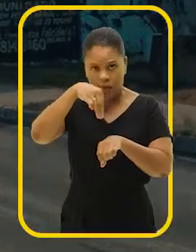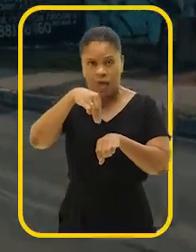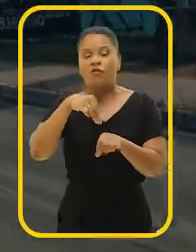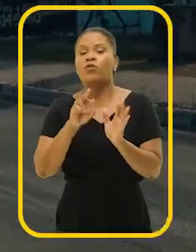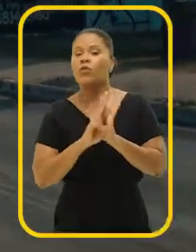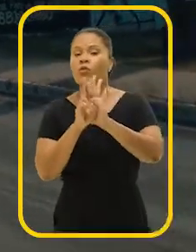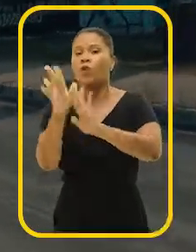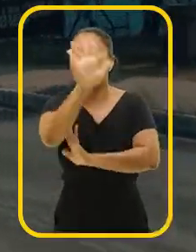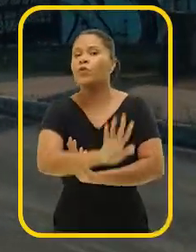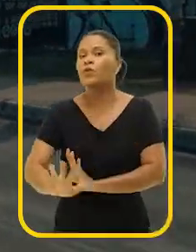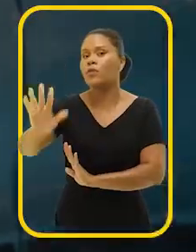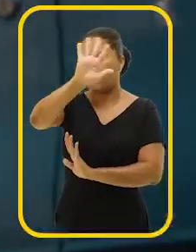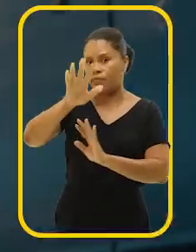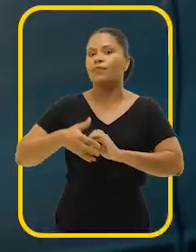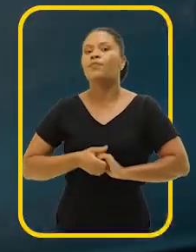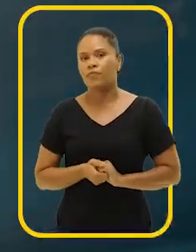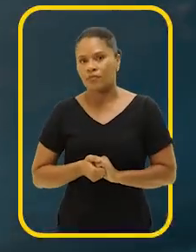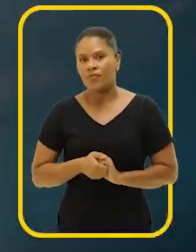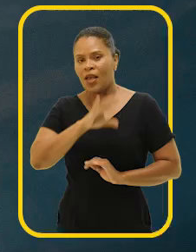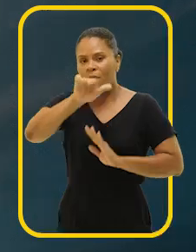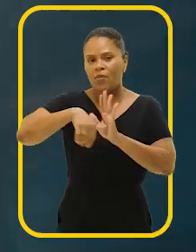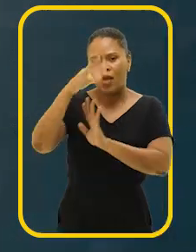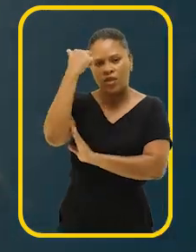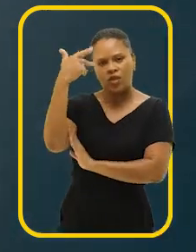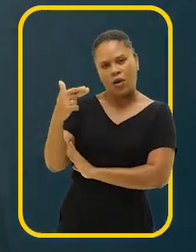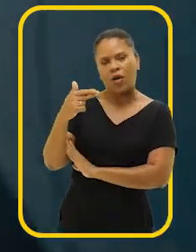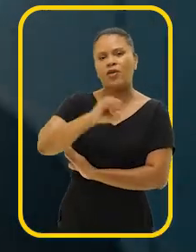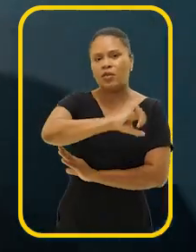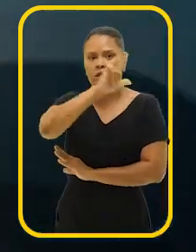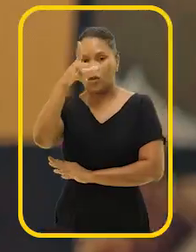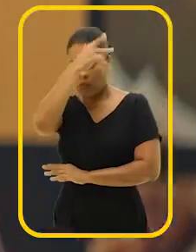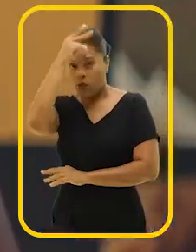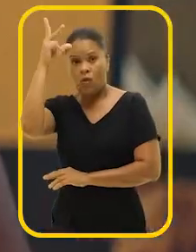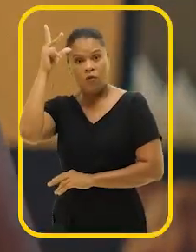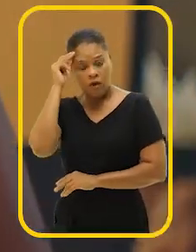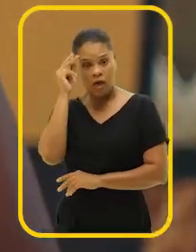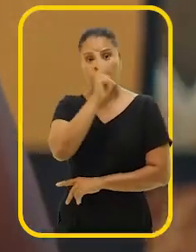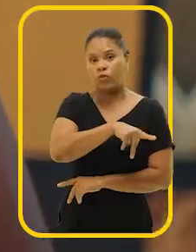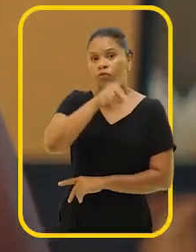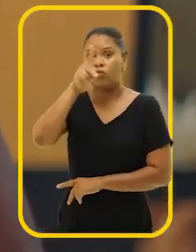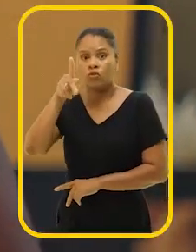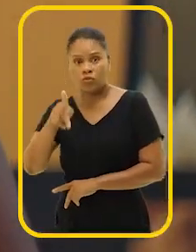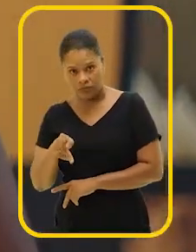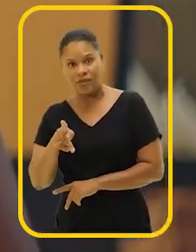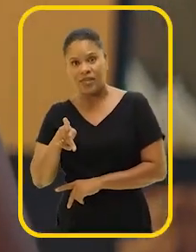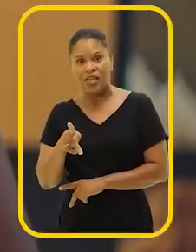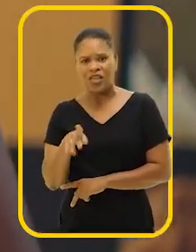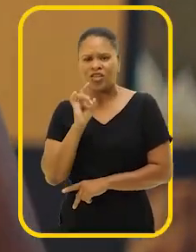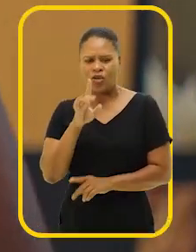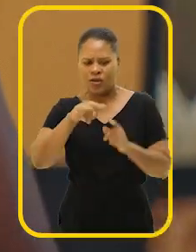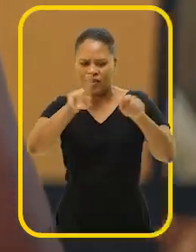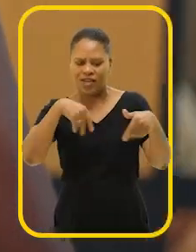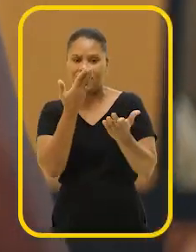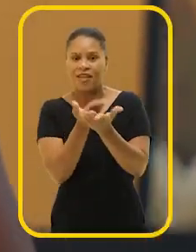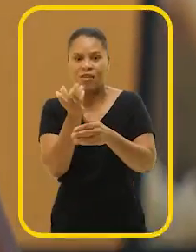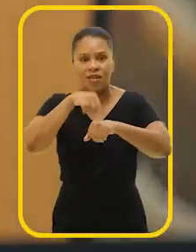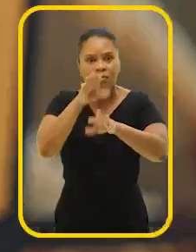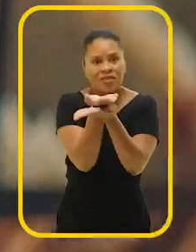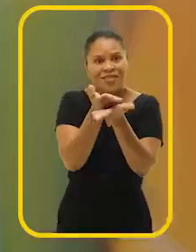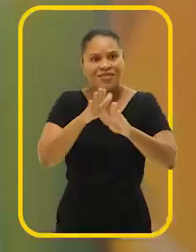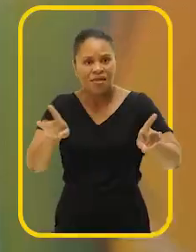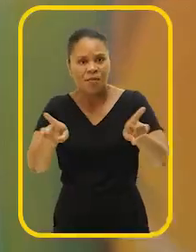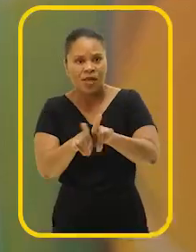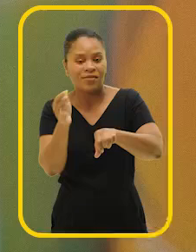nacional. Vai ser a primeira vez na história que o vai ter um prefeito que é professor. O filho tem que estar em sala de aula, educação no tempo certo, privatização na hora